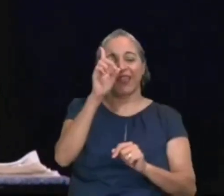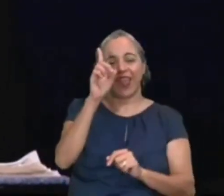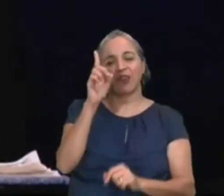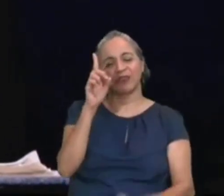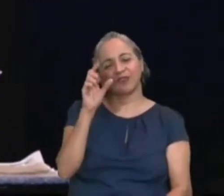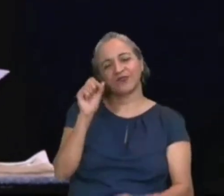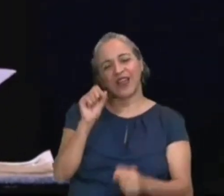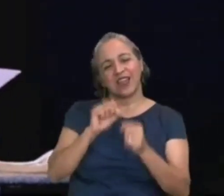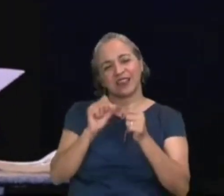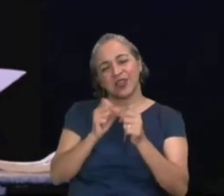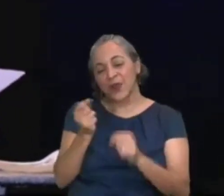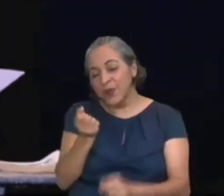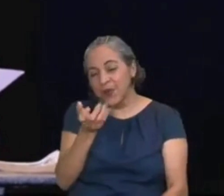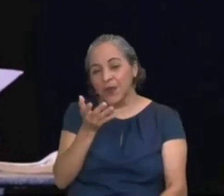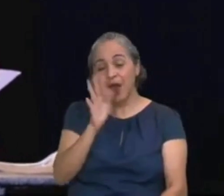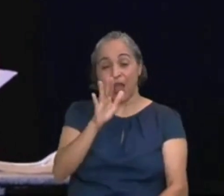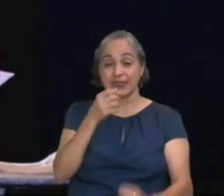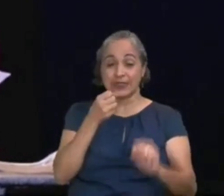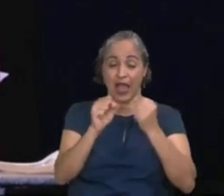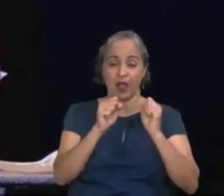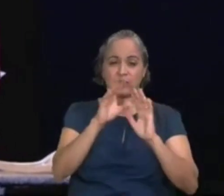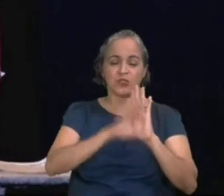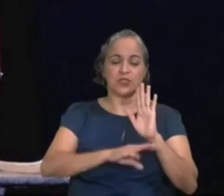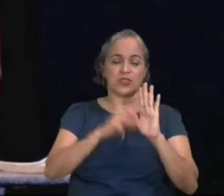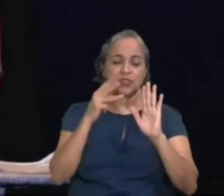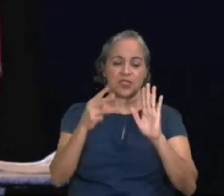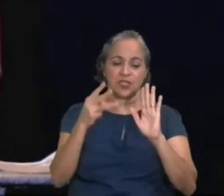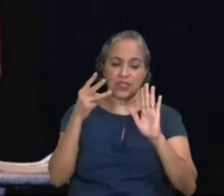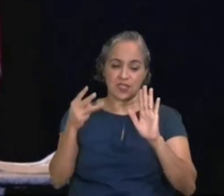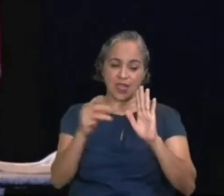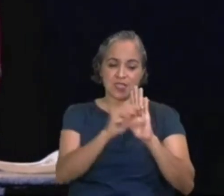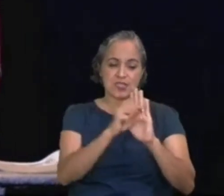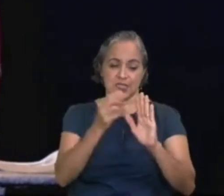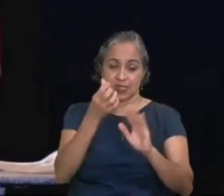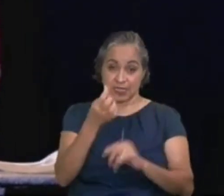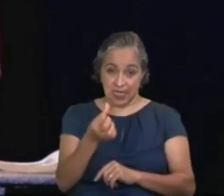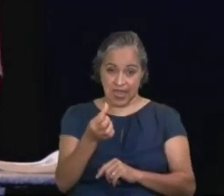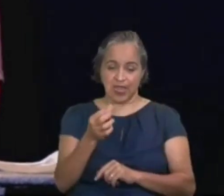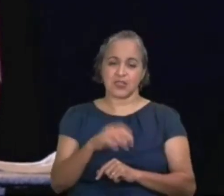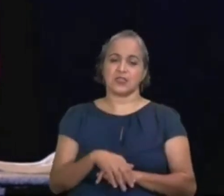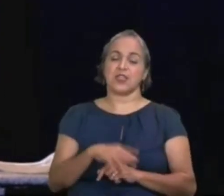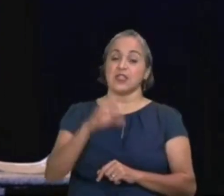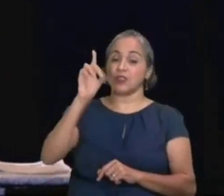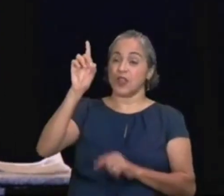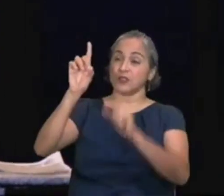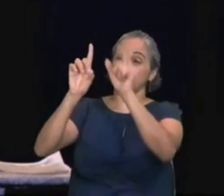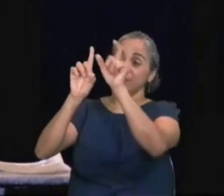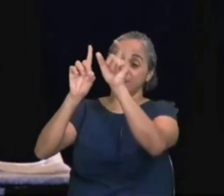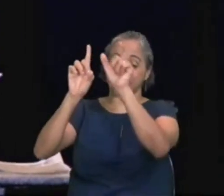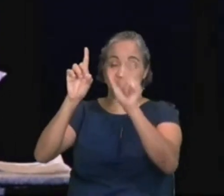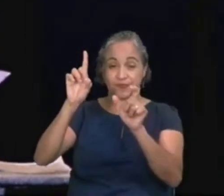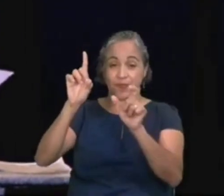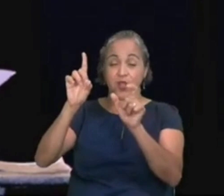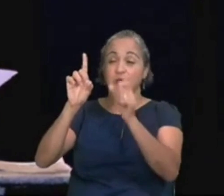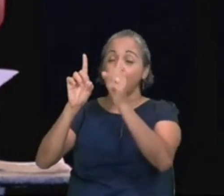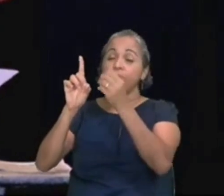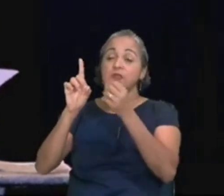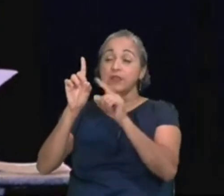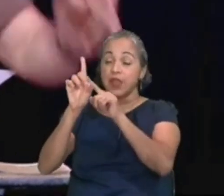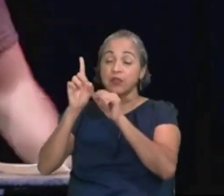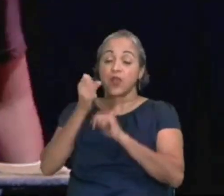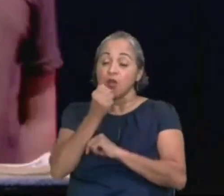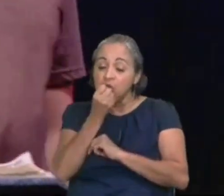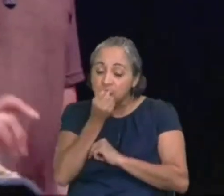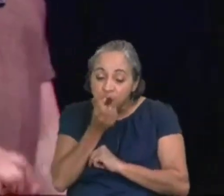33,6, diz que, mediante a palavra do Senhor, foram feitos os céus, pelo sopro, de sua boca,